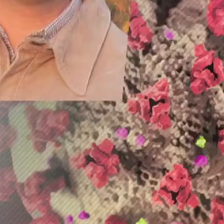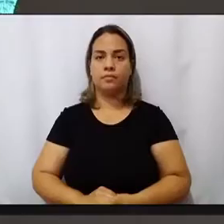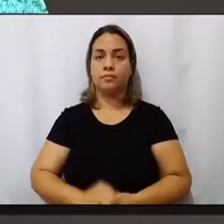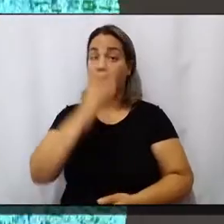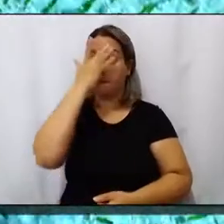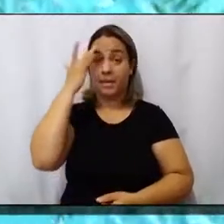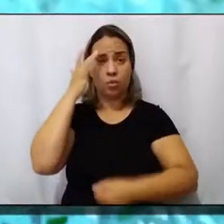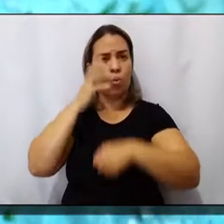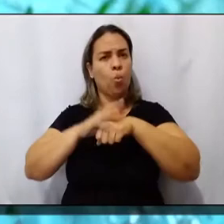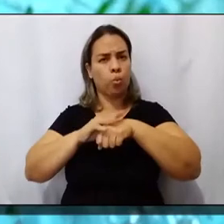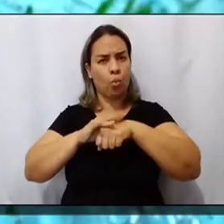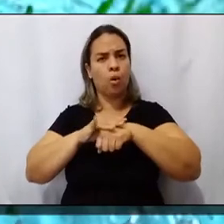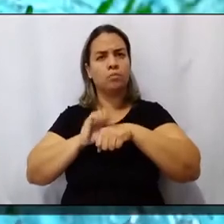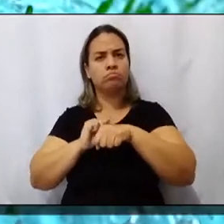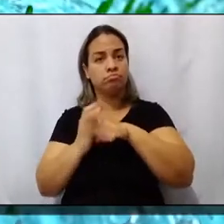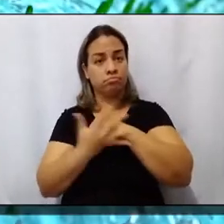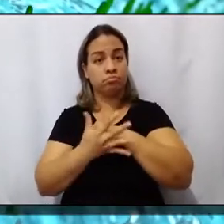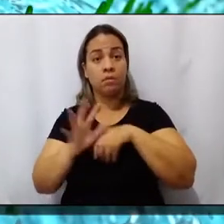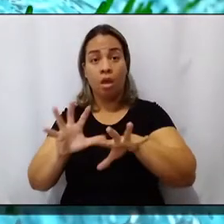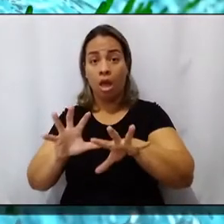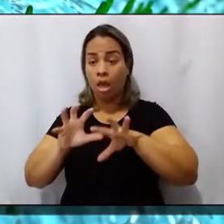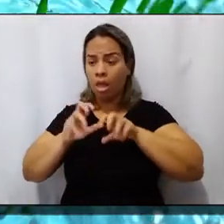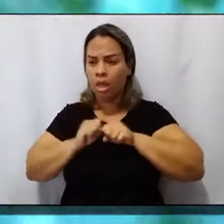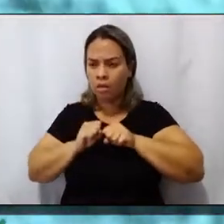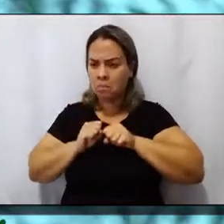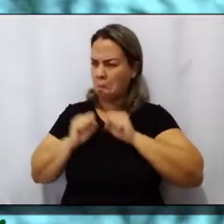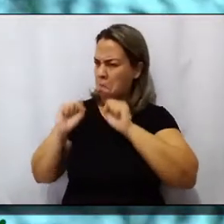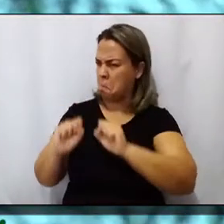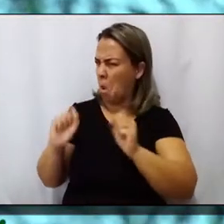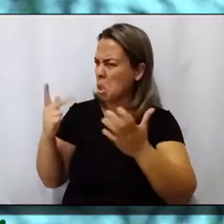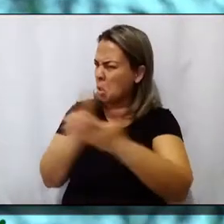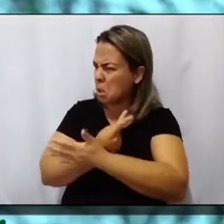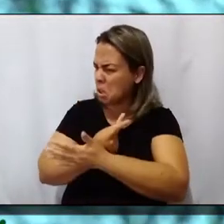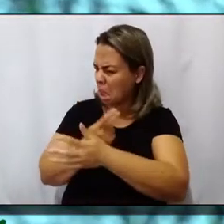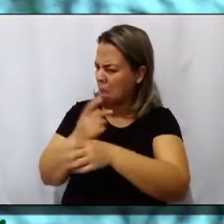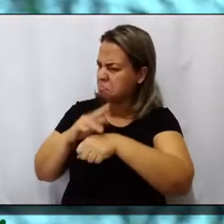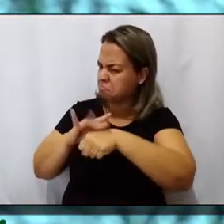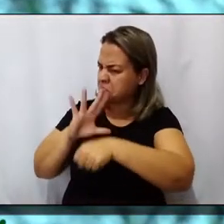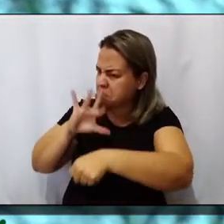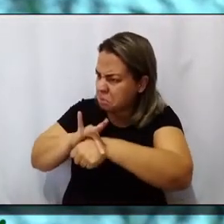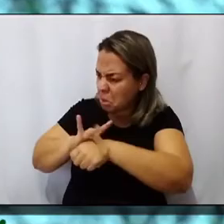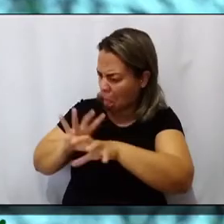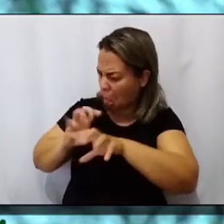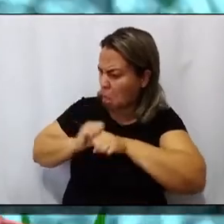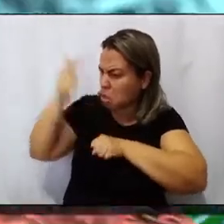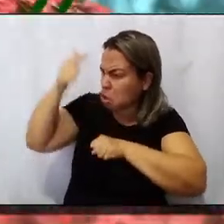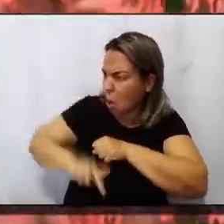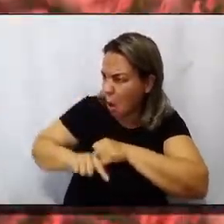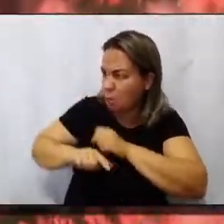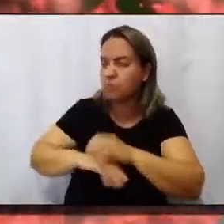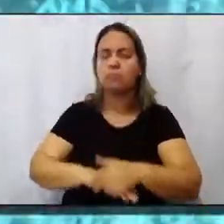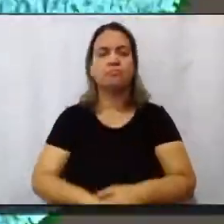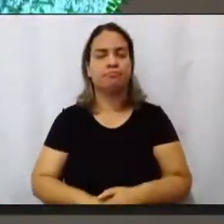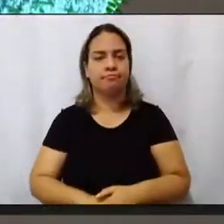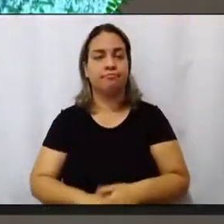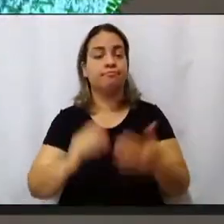É possível uma pessoa que já teve Covid-19 ser contaminada novamente? Alguns casos raros que estão